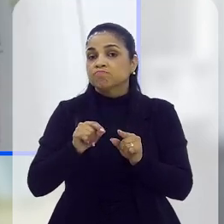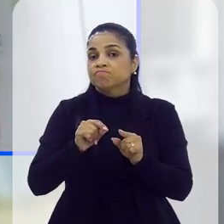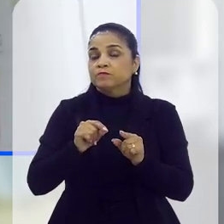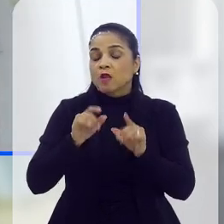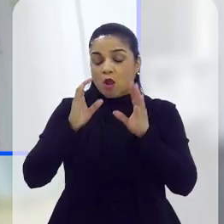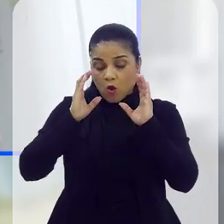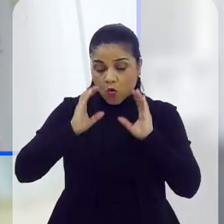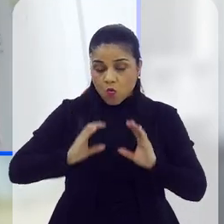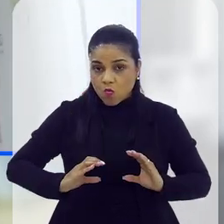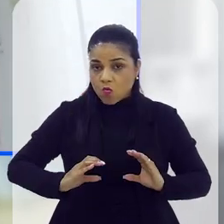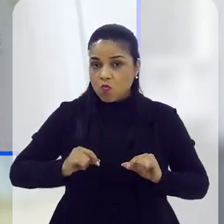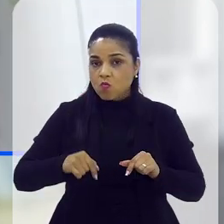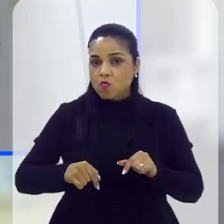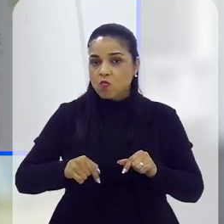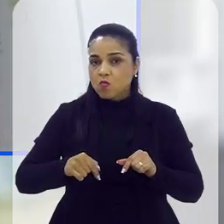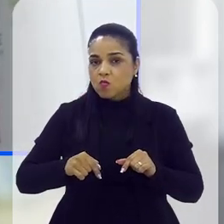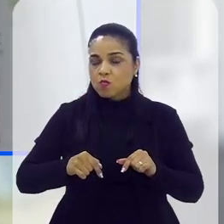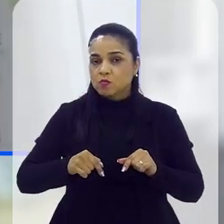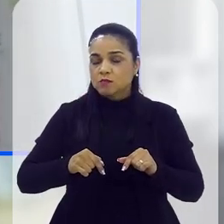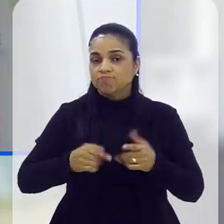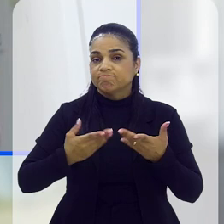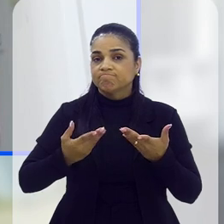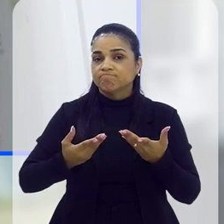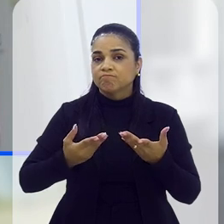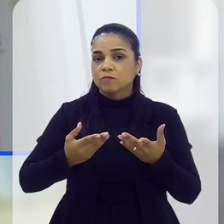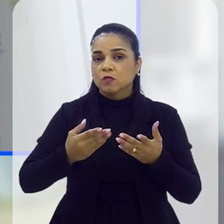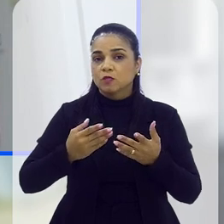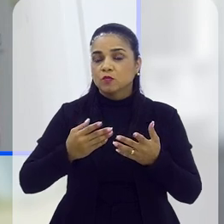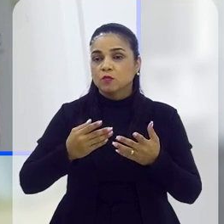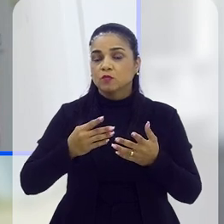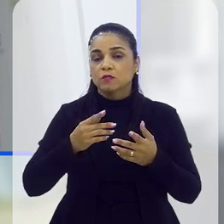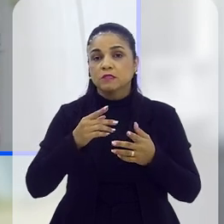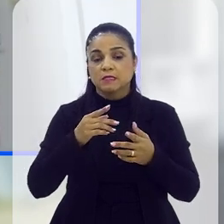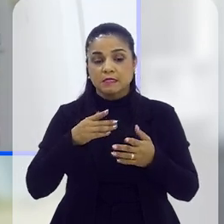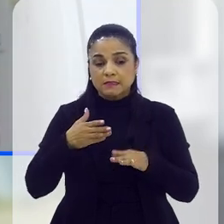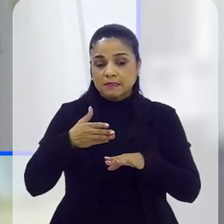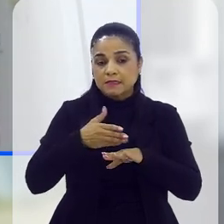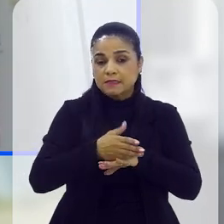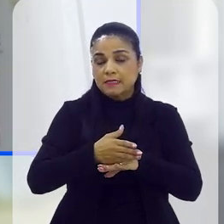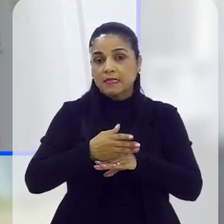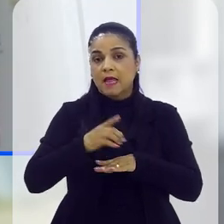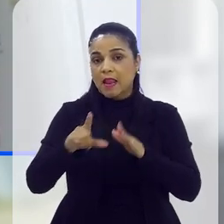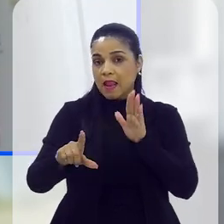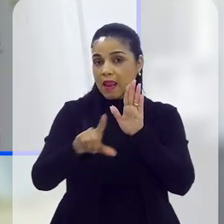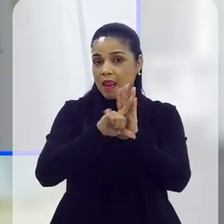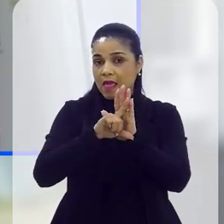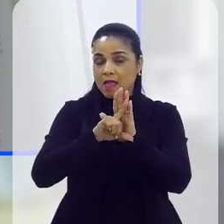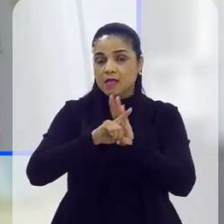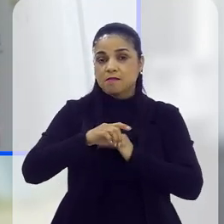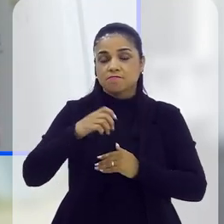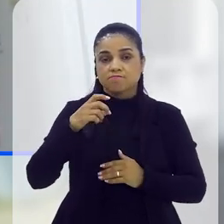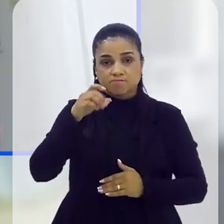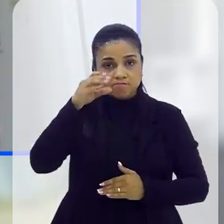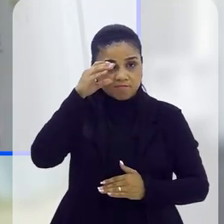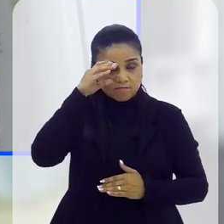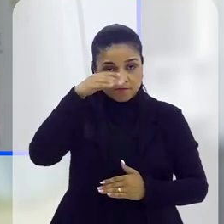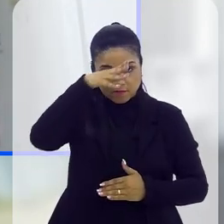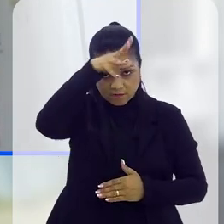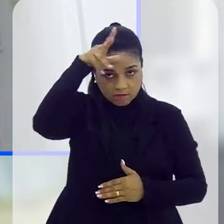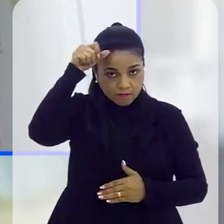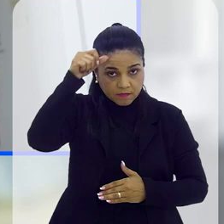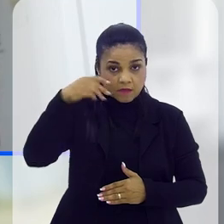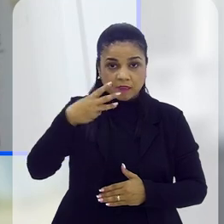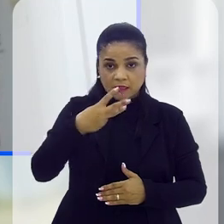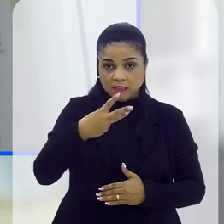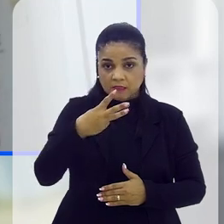entrar no enquadramento, na incidência da lei Maria da Penha, da lei 11.340, ela